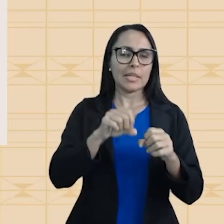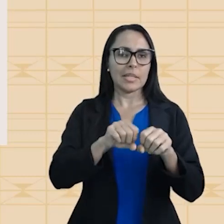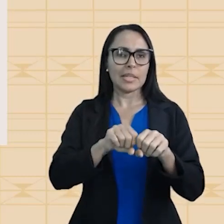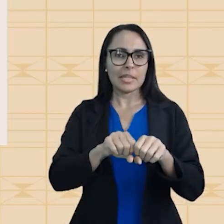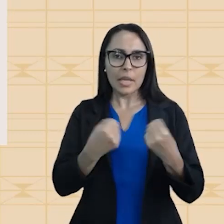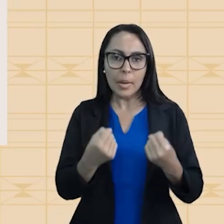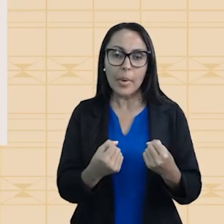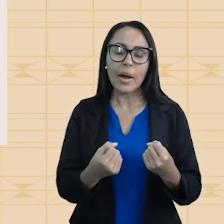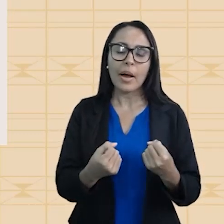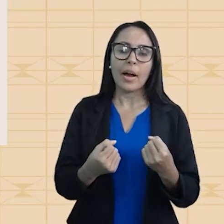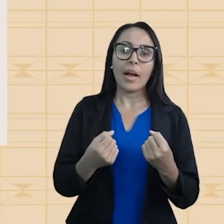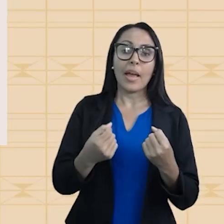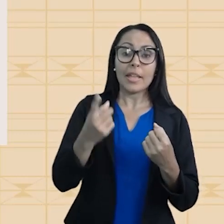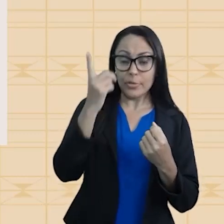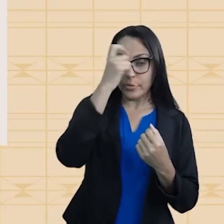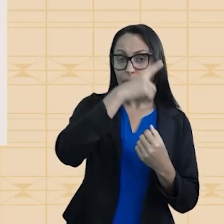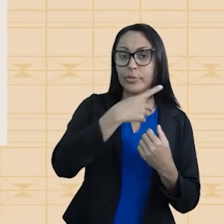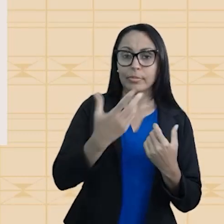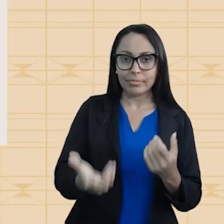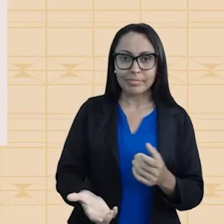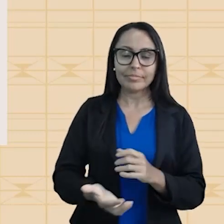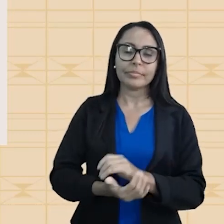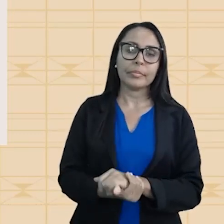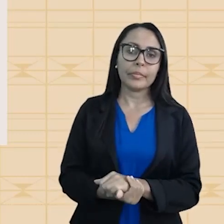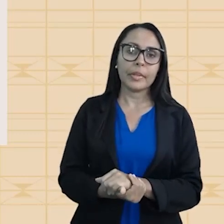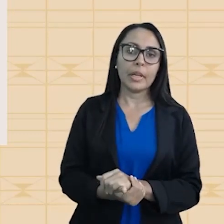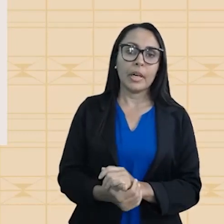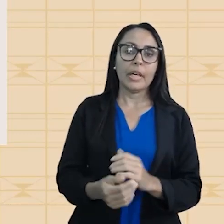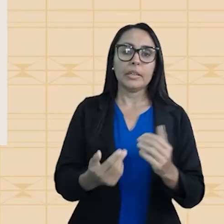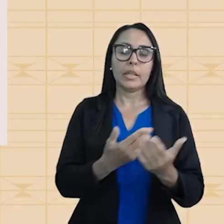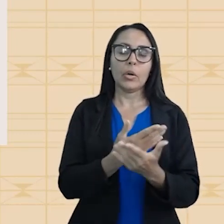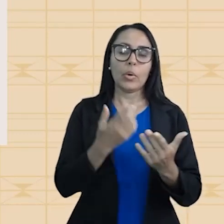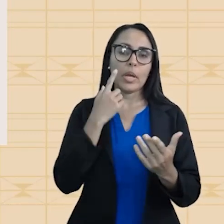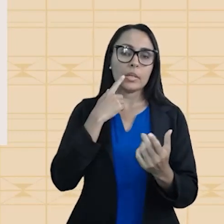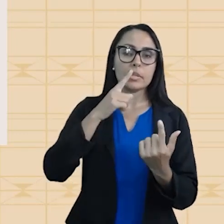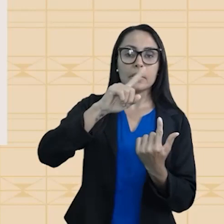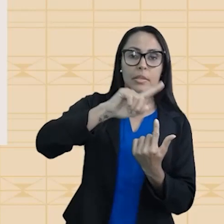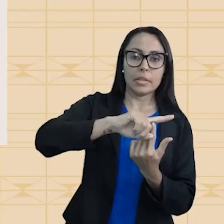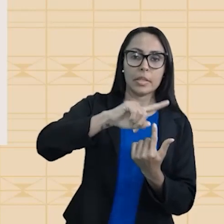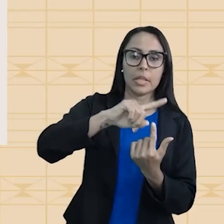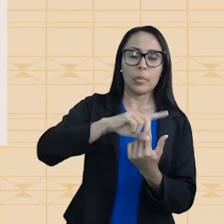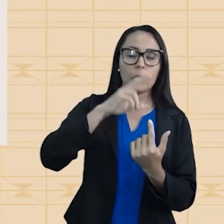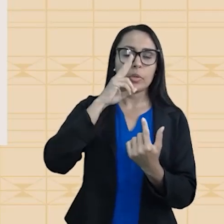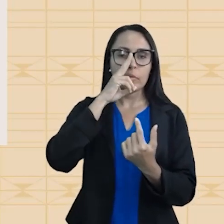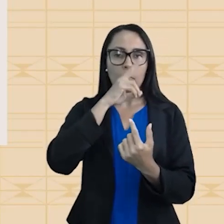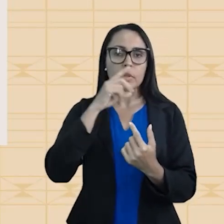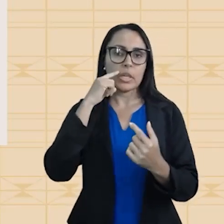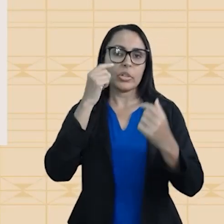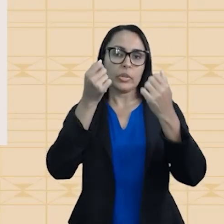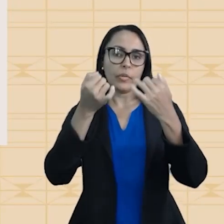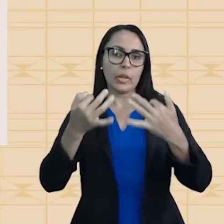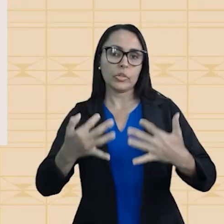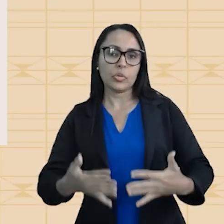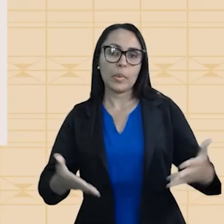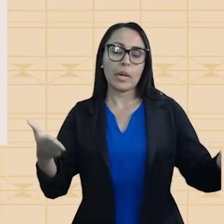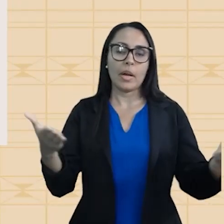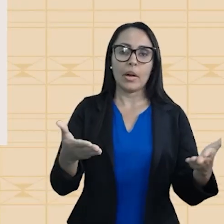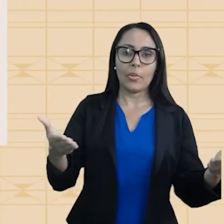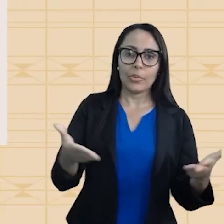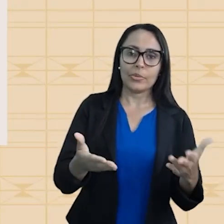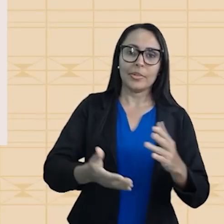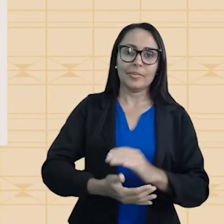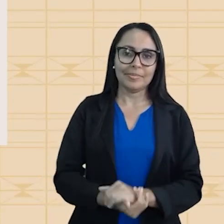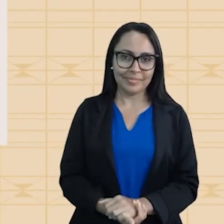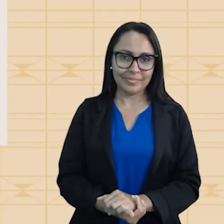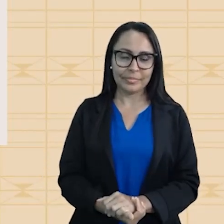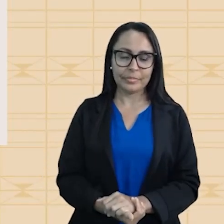moléculas é muito difícil. Então, é sobre esse tipo de força que nós vamos estar falando na aula de